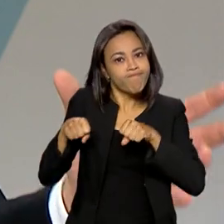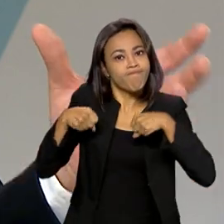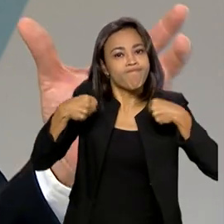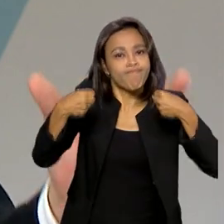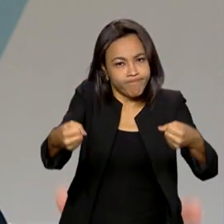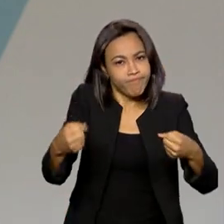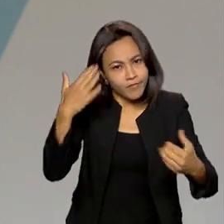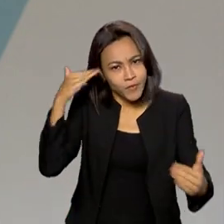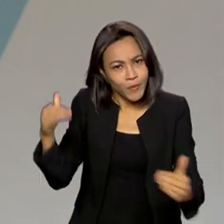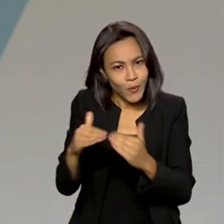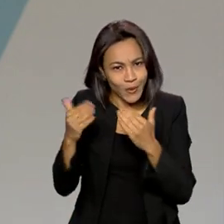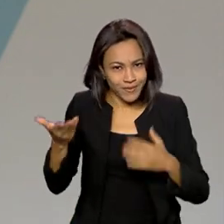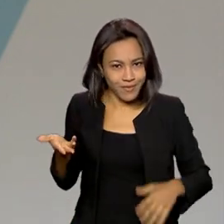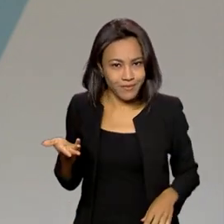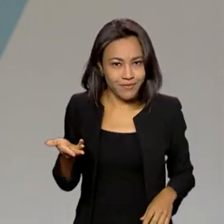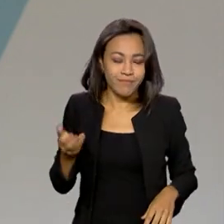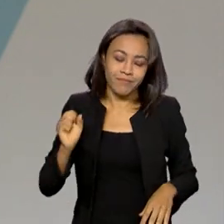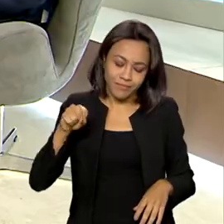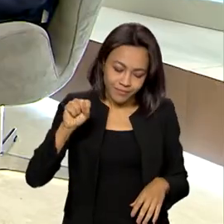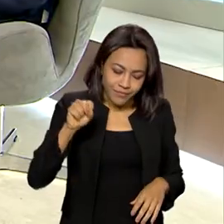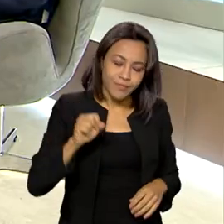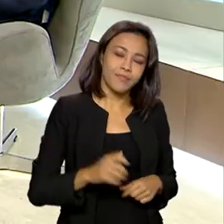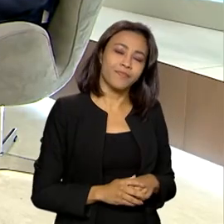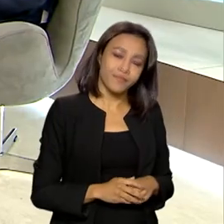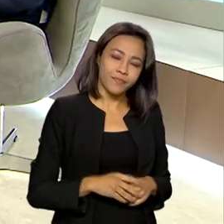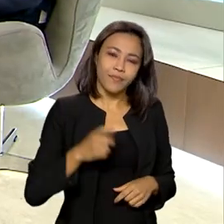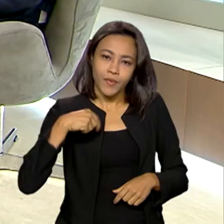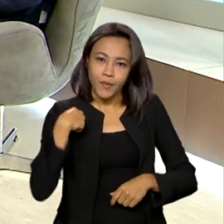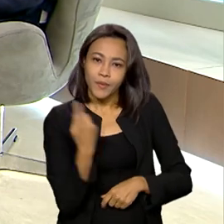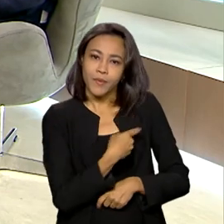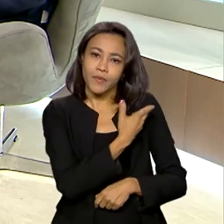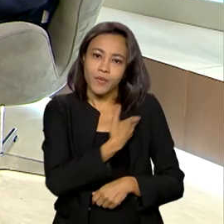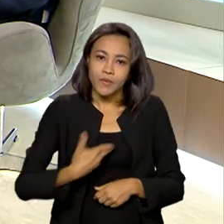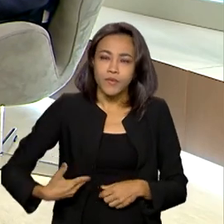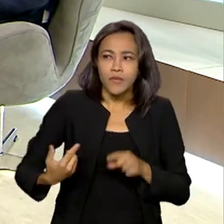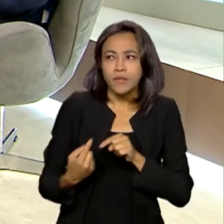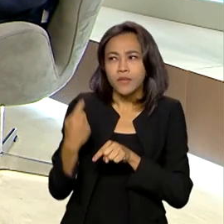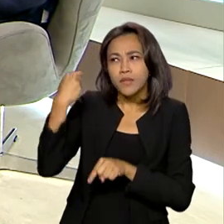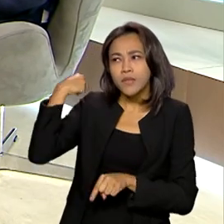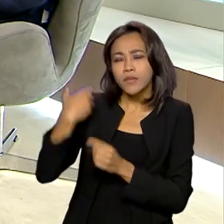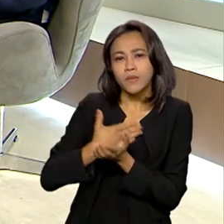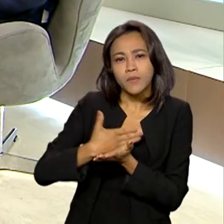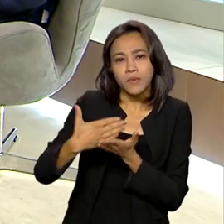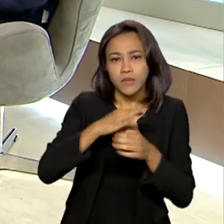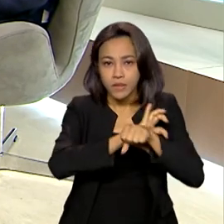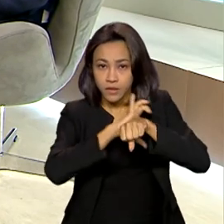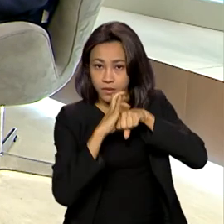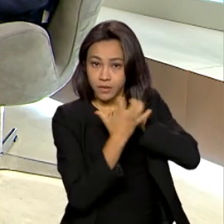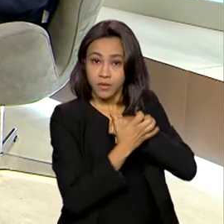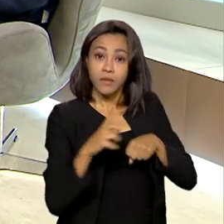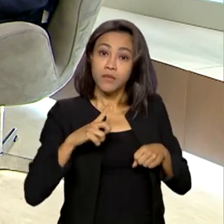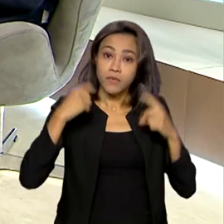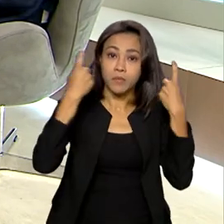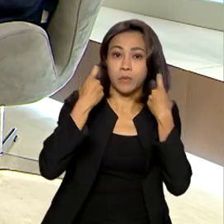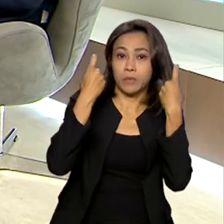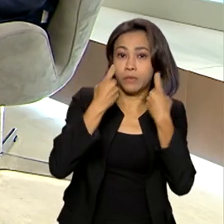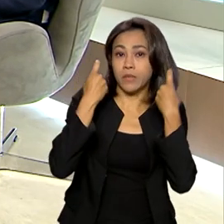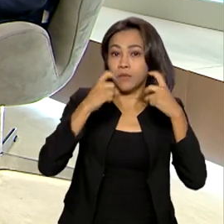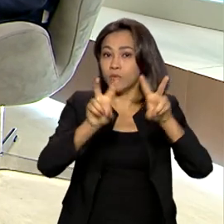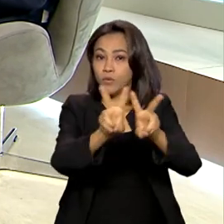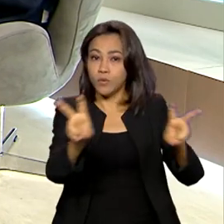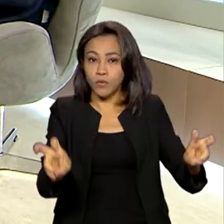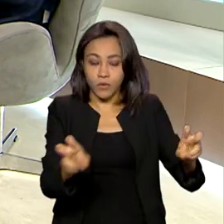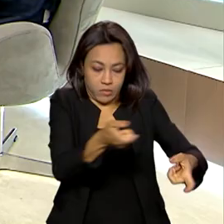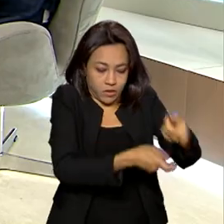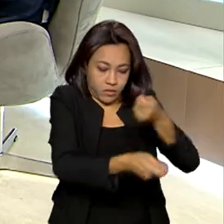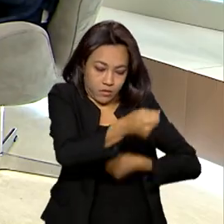concorda com essa análise? Sim. O nosso governo, desde o início da pandemia, ele teve uma preocupação muito grande com a economia.